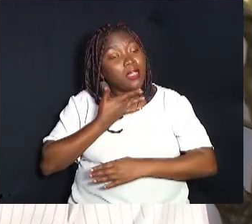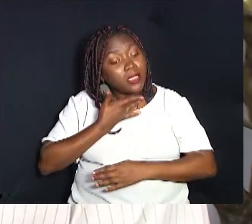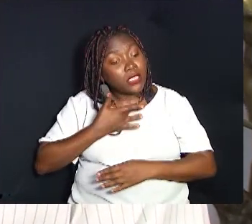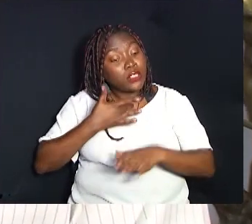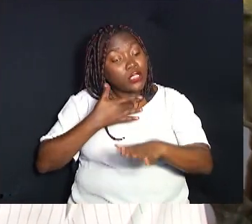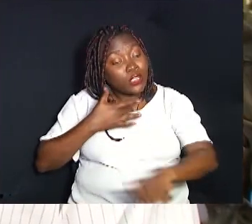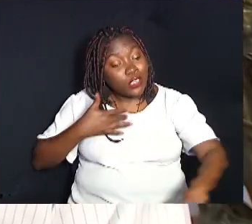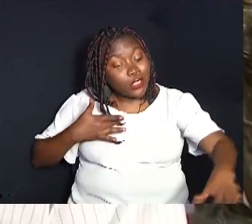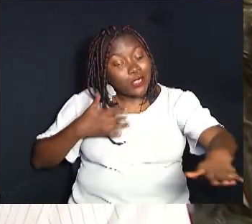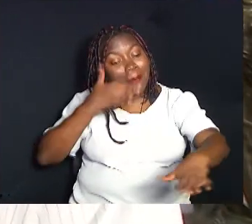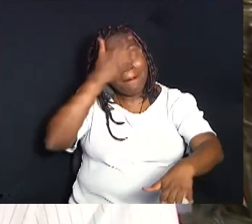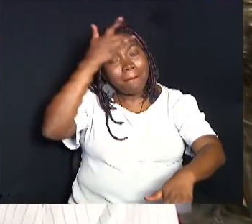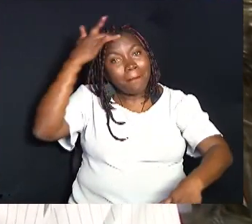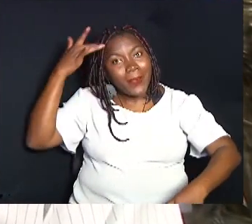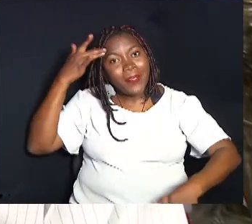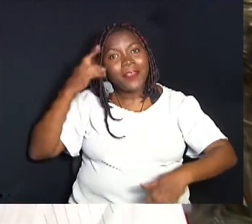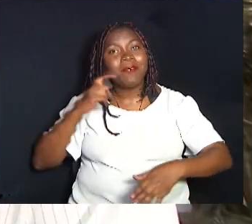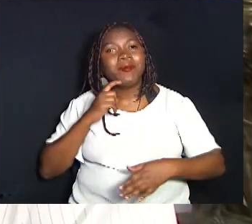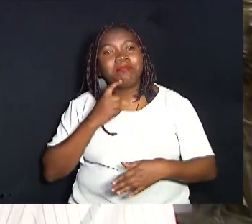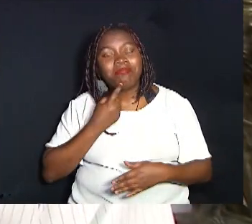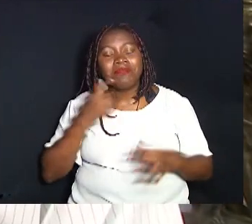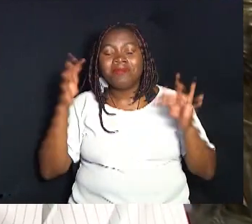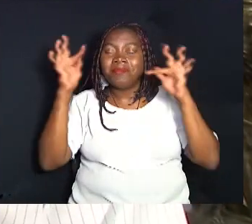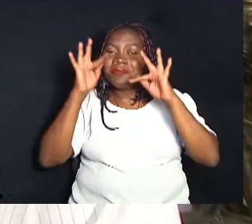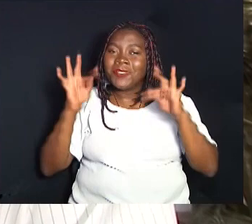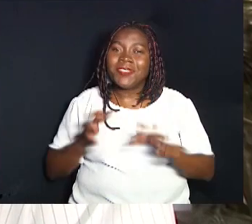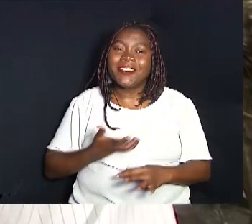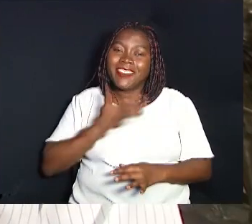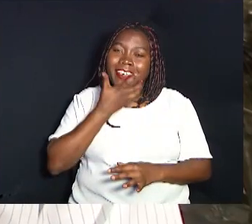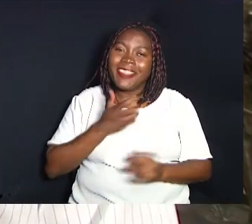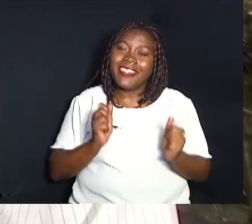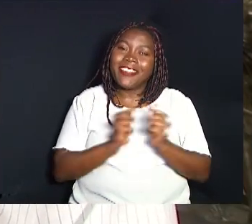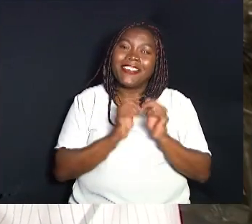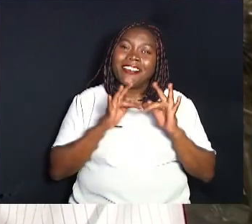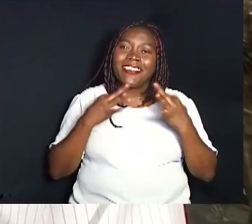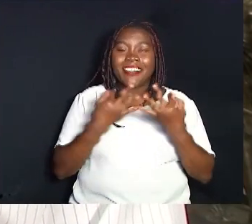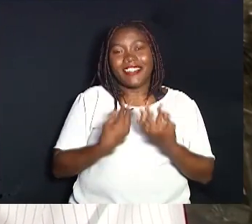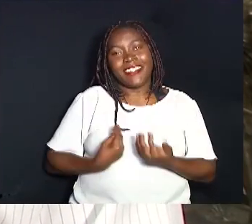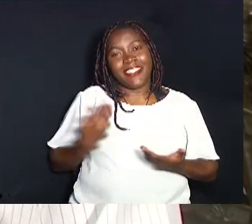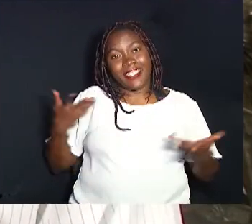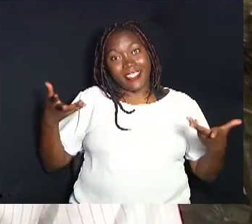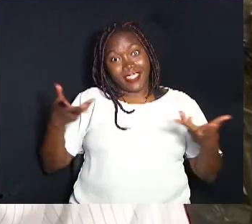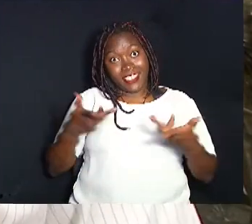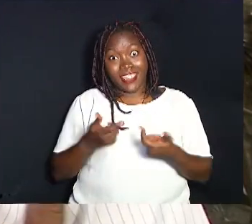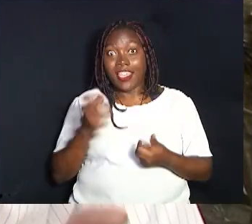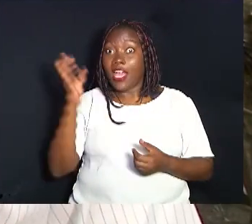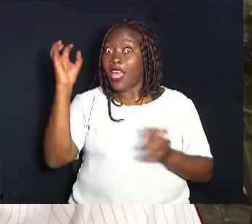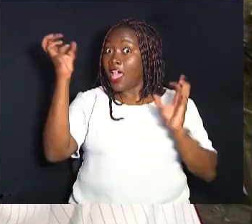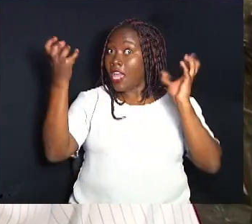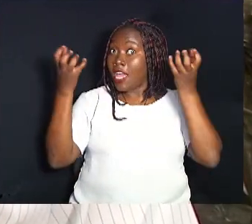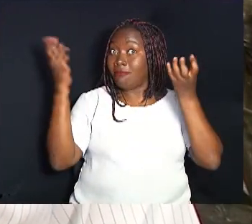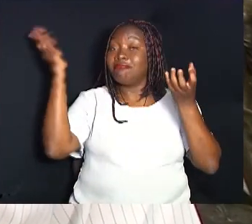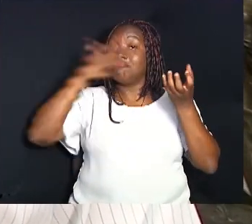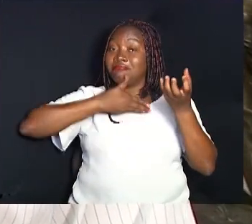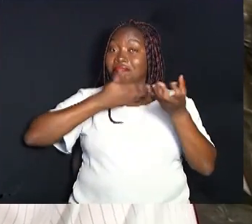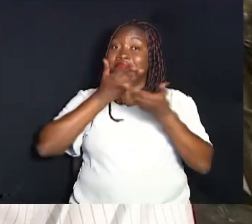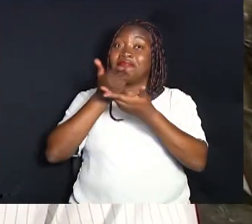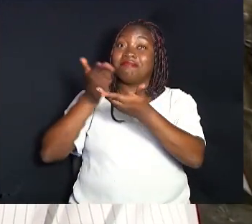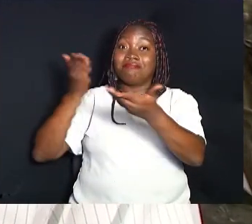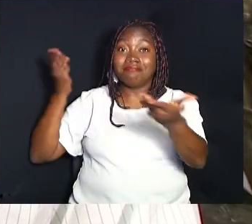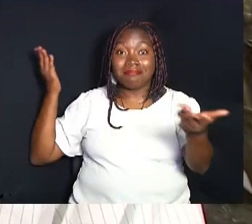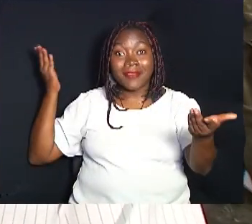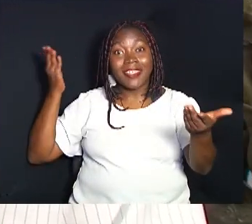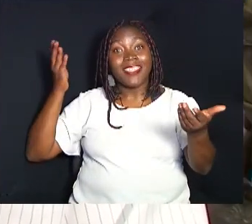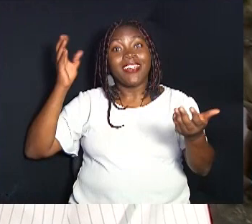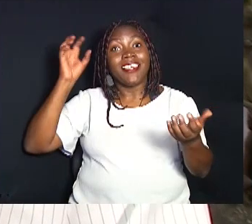possam passar um Feliz Natal, com saúde, junto da família, com qualidade de vida. As lâmpadas sinalizam isso.